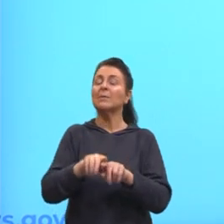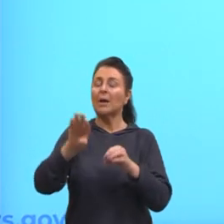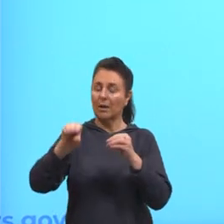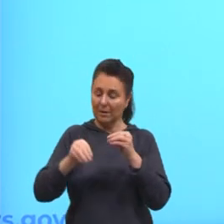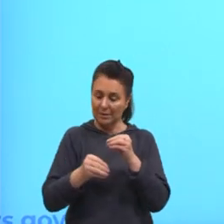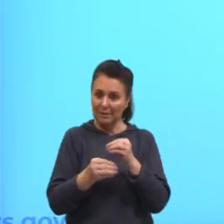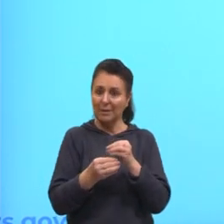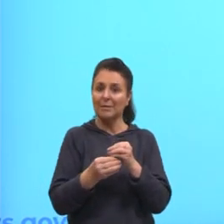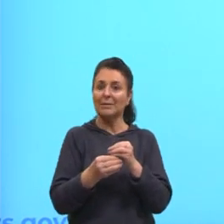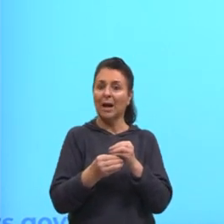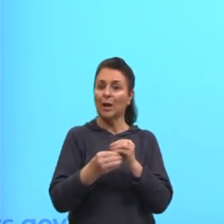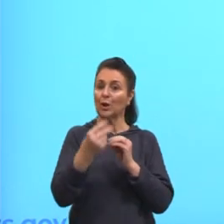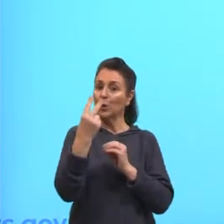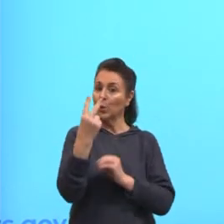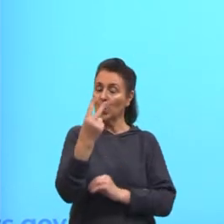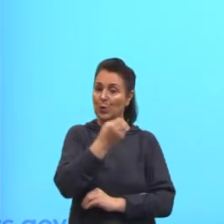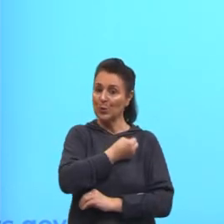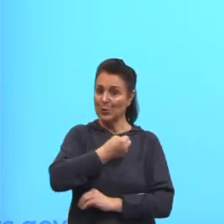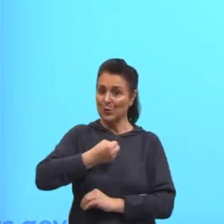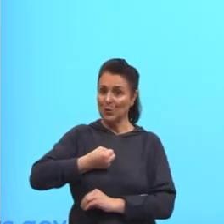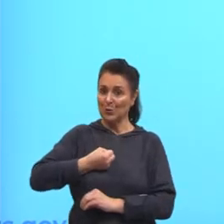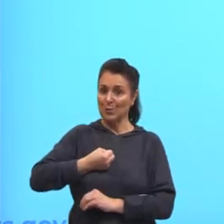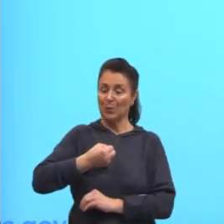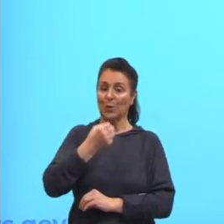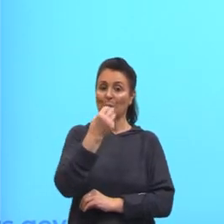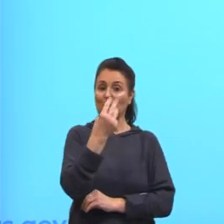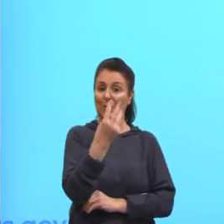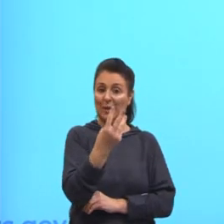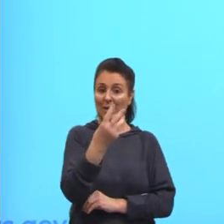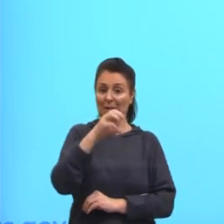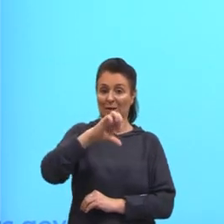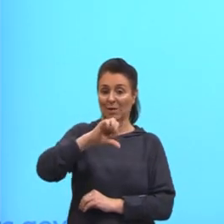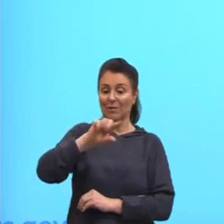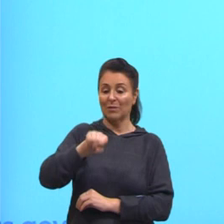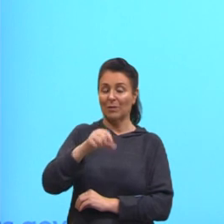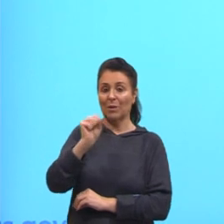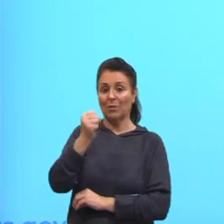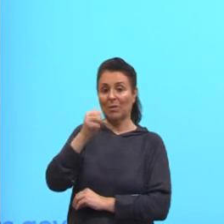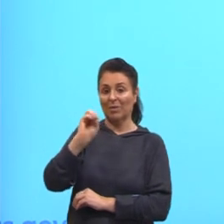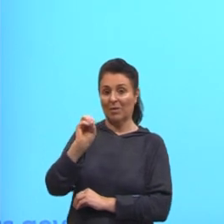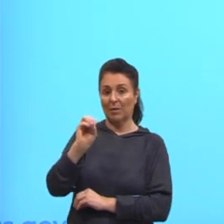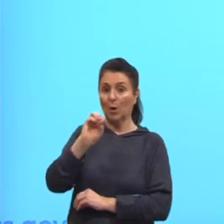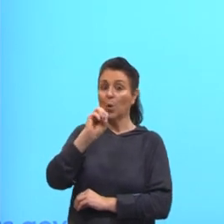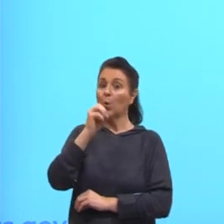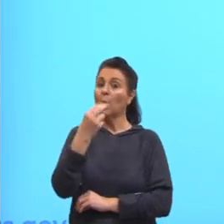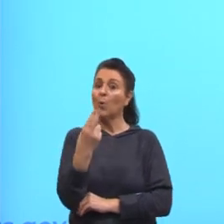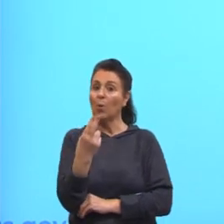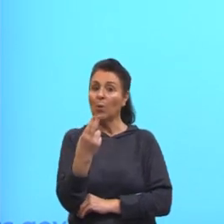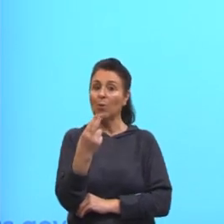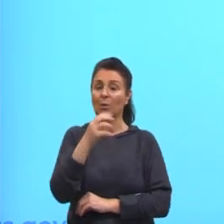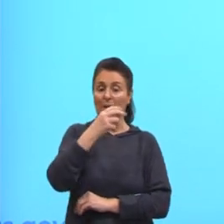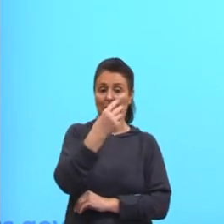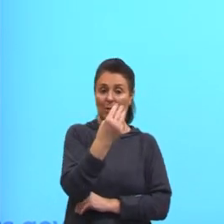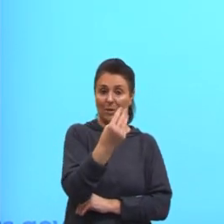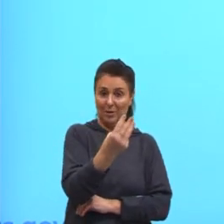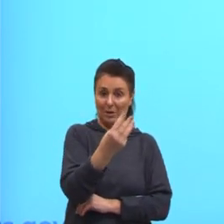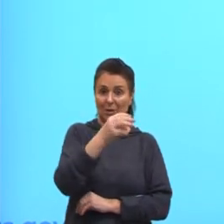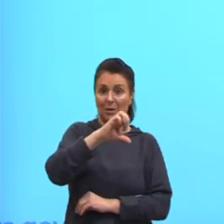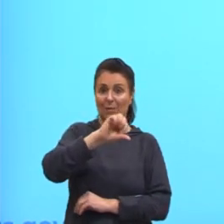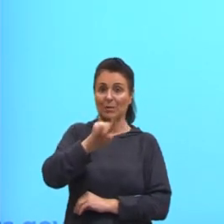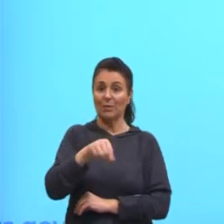também, chegando em 39,80 ou 39,8. Os zerinhos que vêm depois, nós podemos